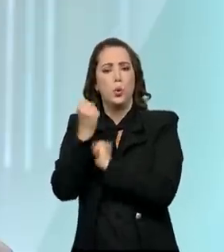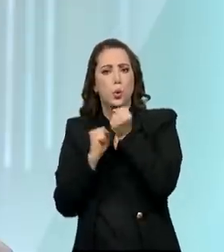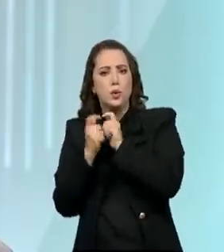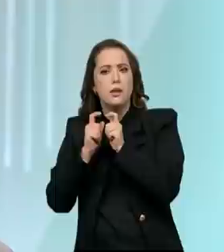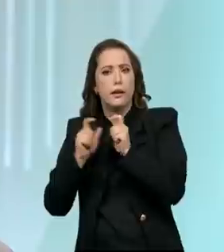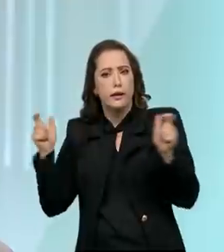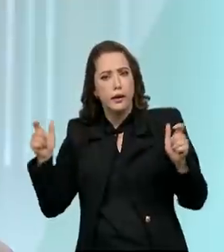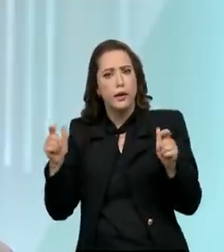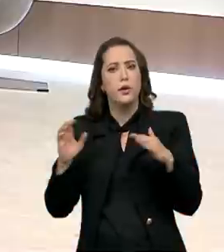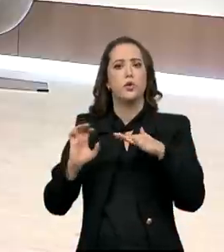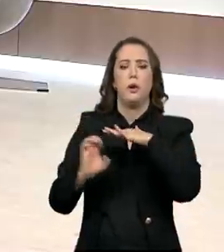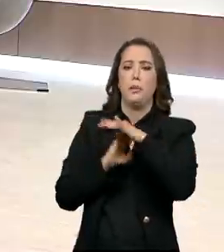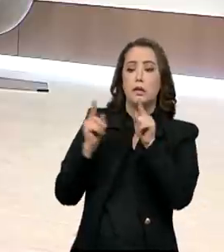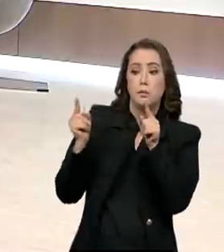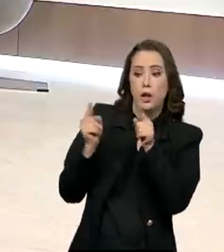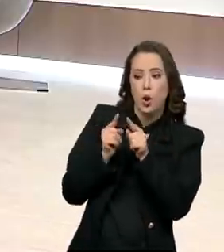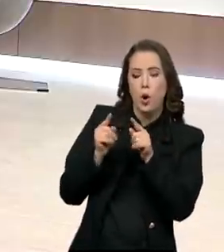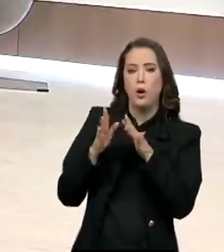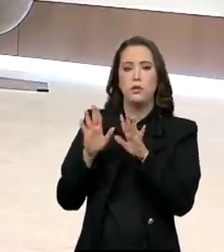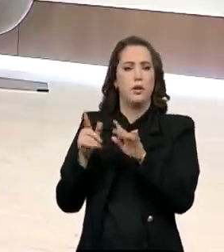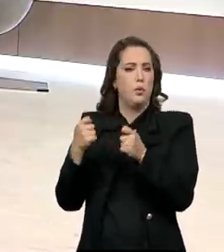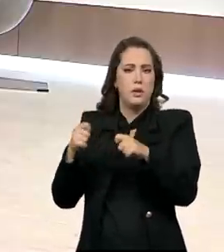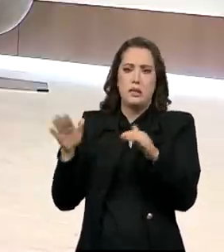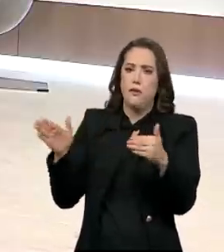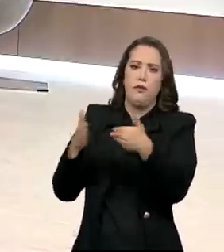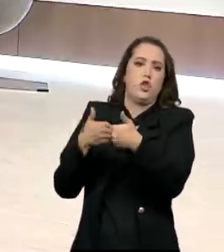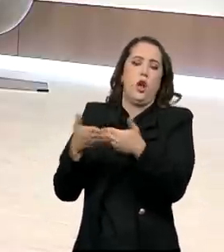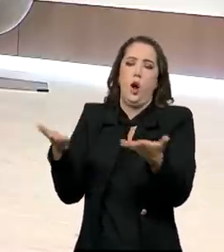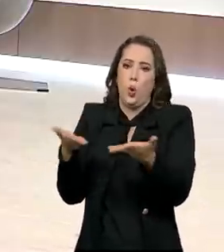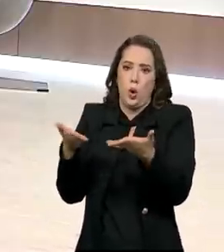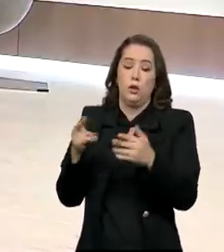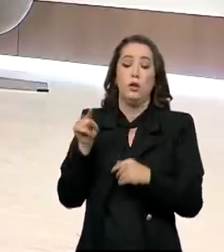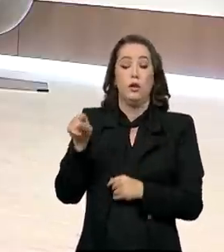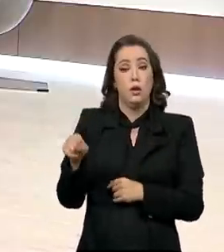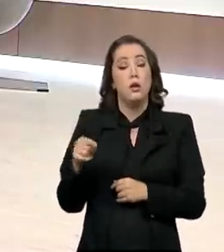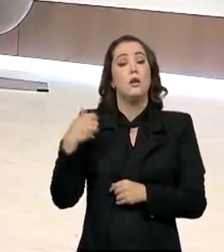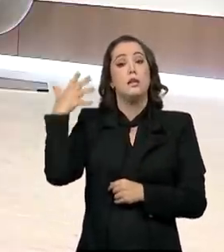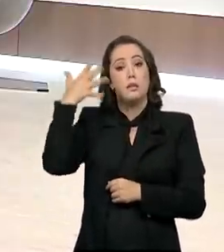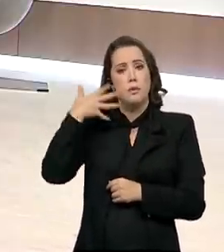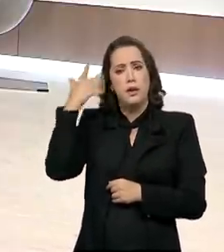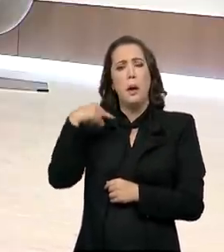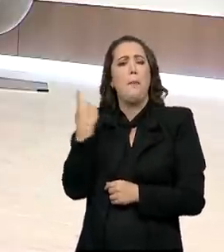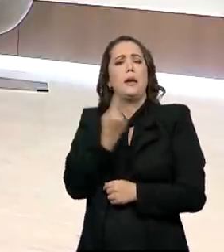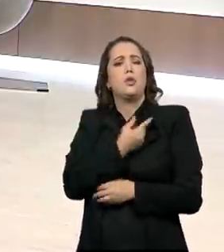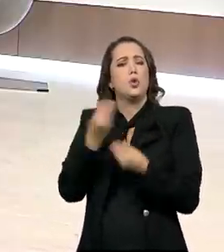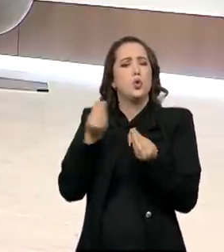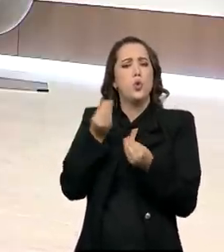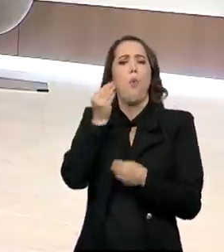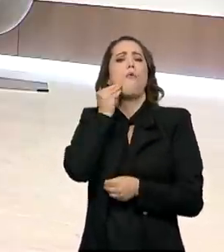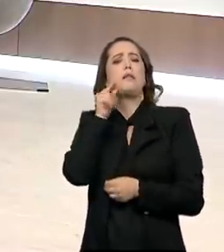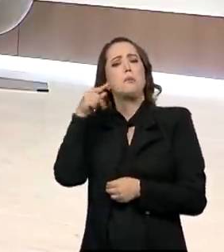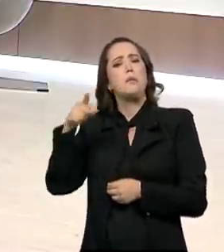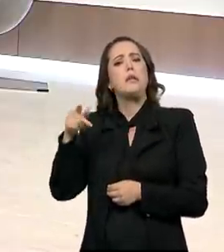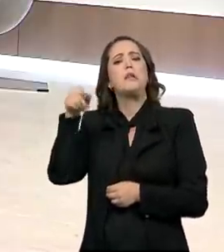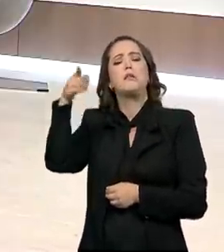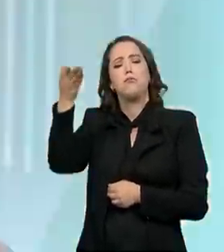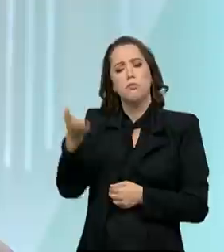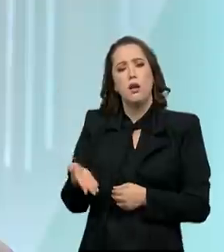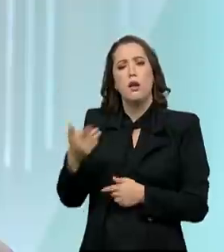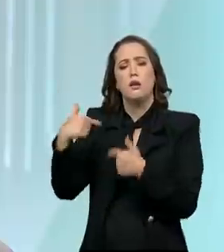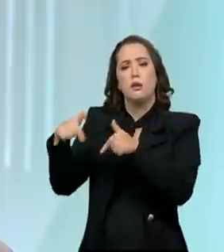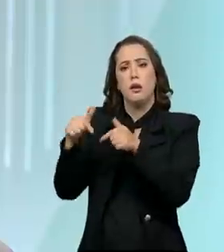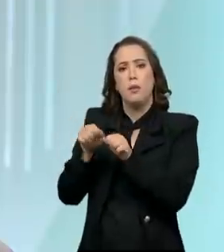micro e pequenos empresários no país para não fechar e não paralisar a economia. Queria que o senhor trouxesse um pouquinho essa experiência aqui para a gente no programa também.